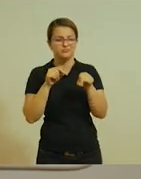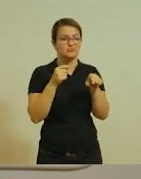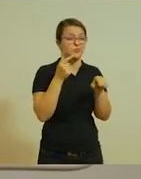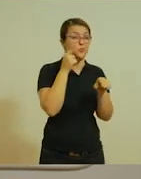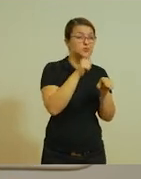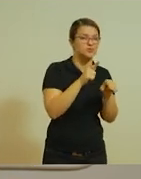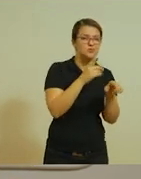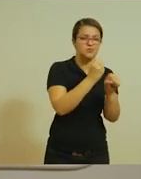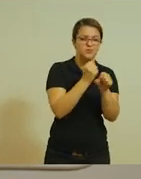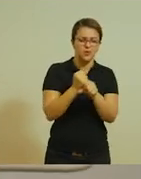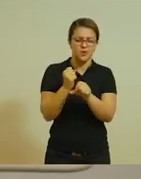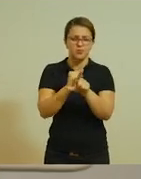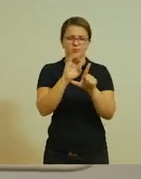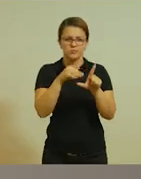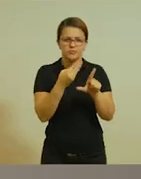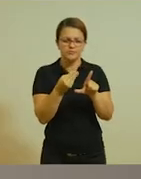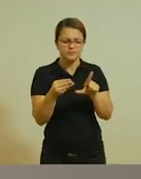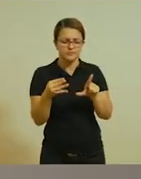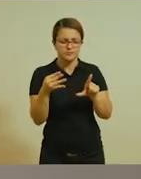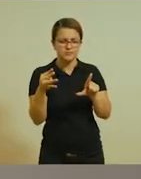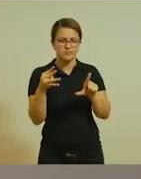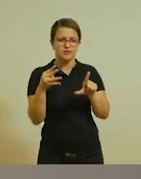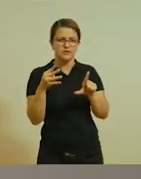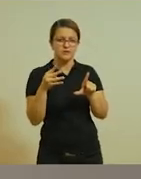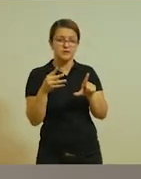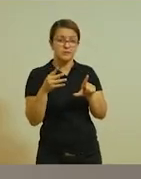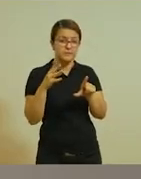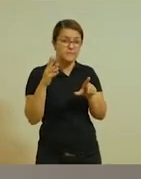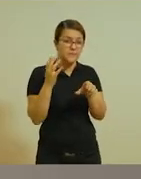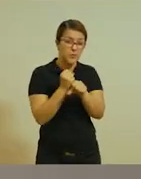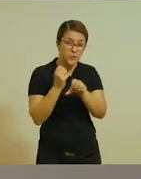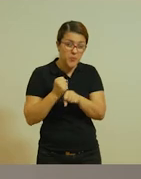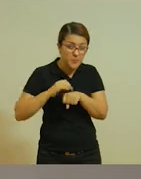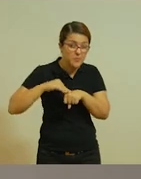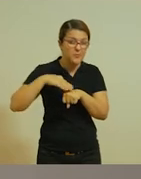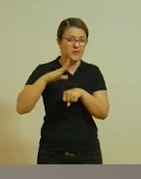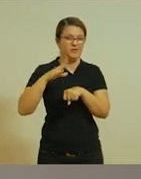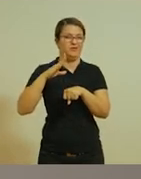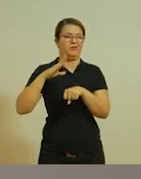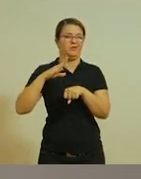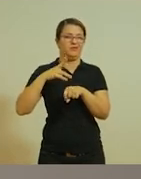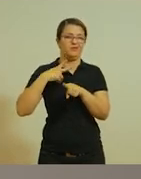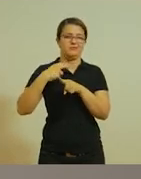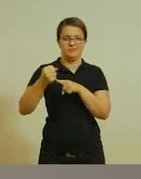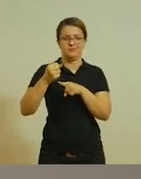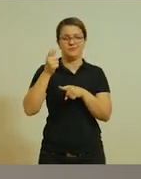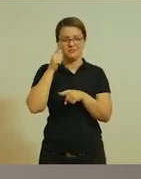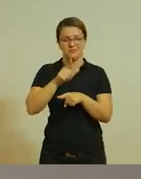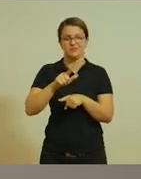juntem todo mundo, verifiquem quem fez mais ponto e esse será o vencedor.